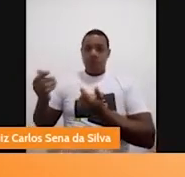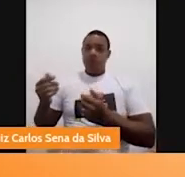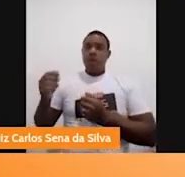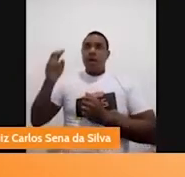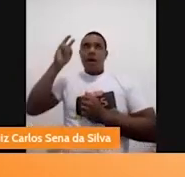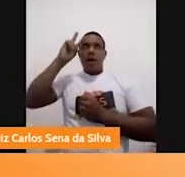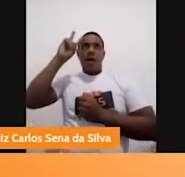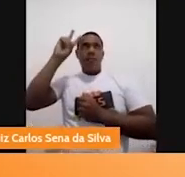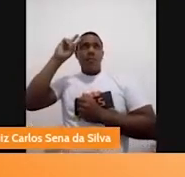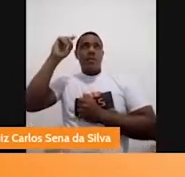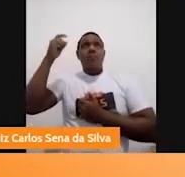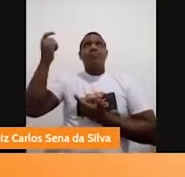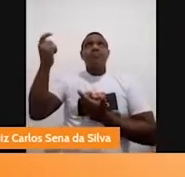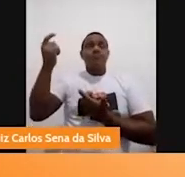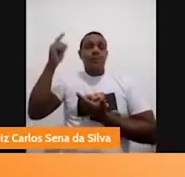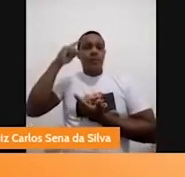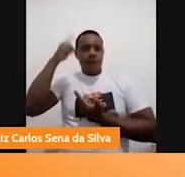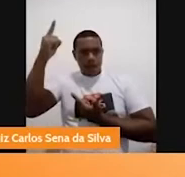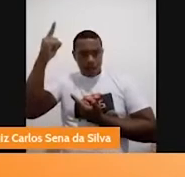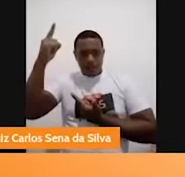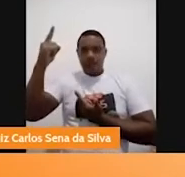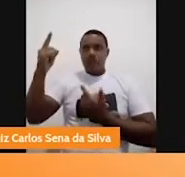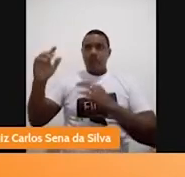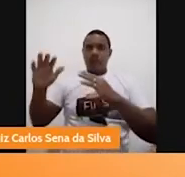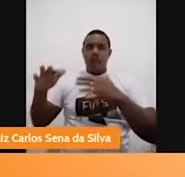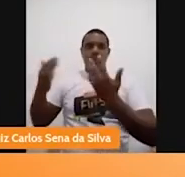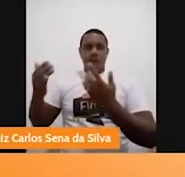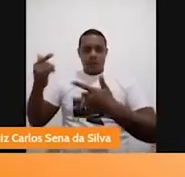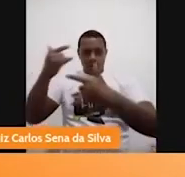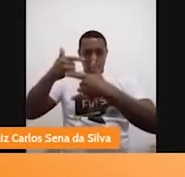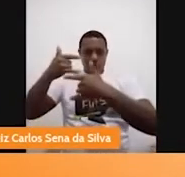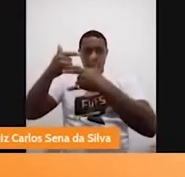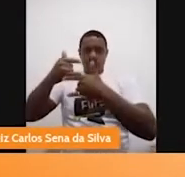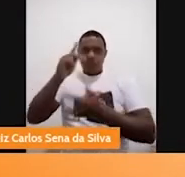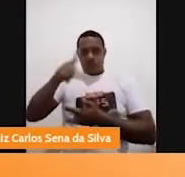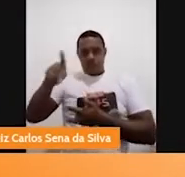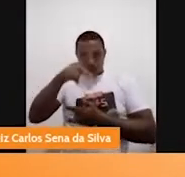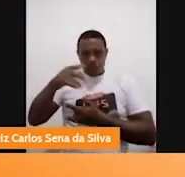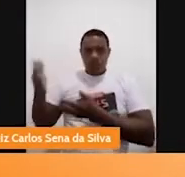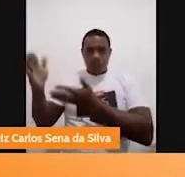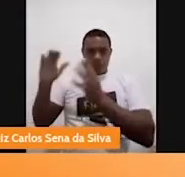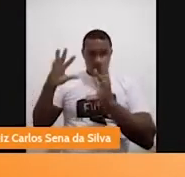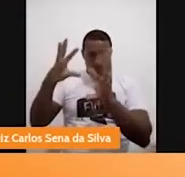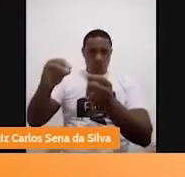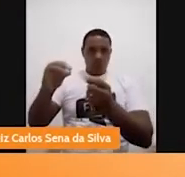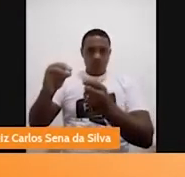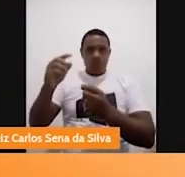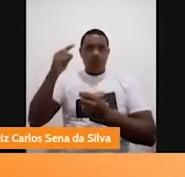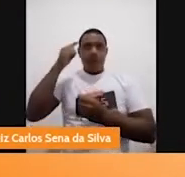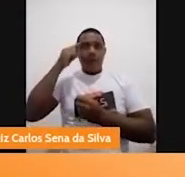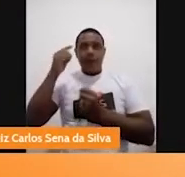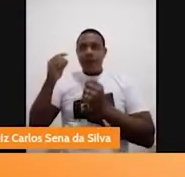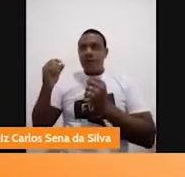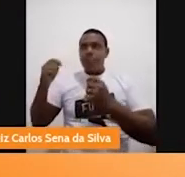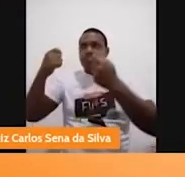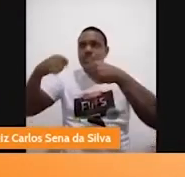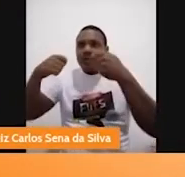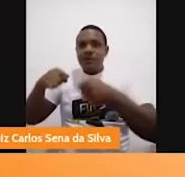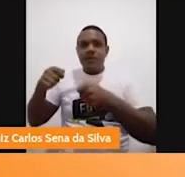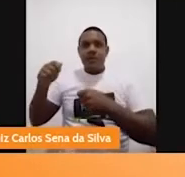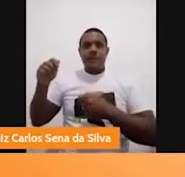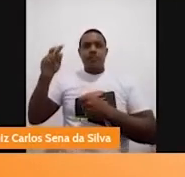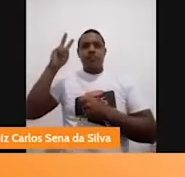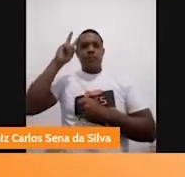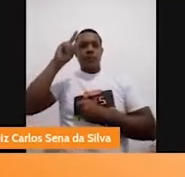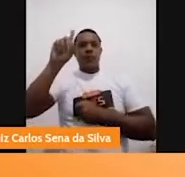em mente, professora, e todas as pessoas aqui na live, quando comecei a escrever, era eu preciso fazer uma história que,